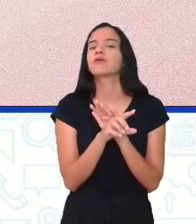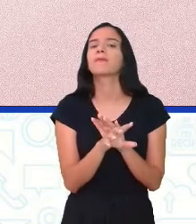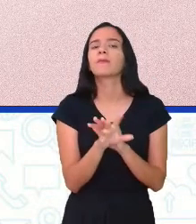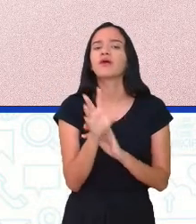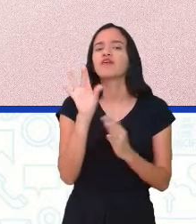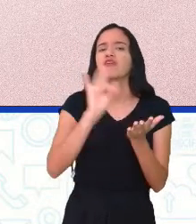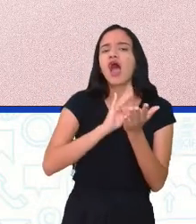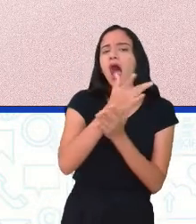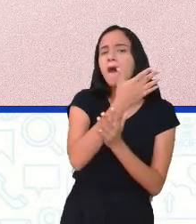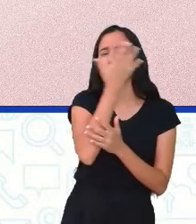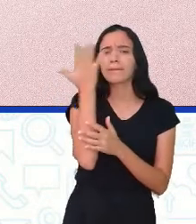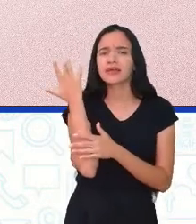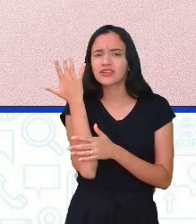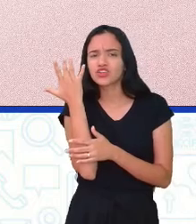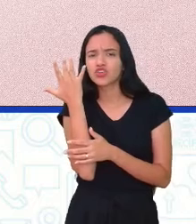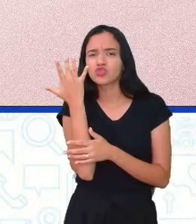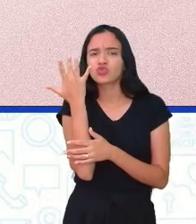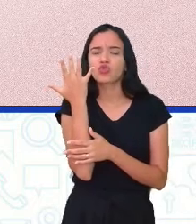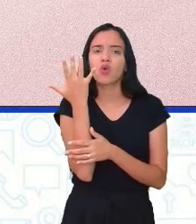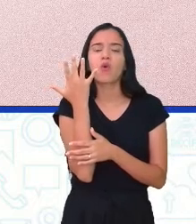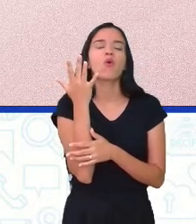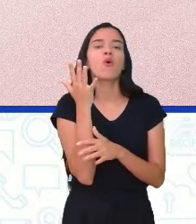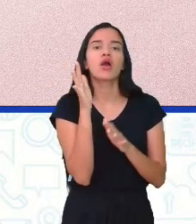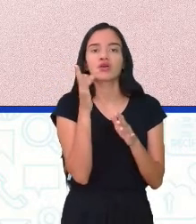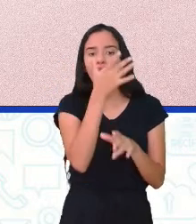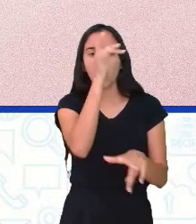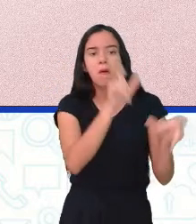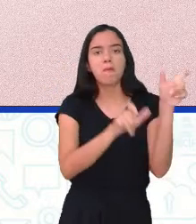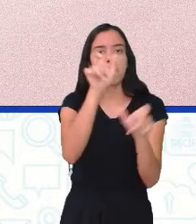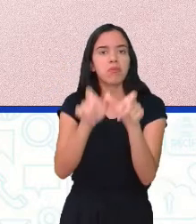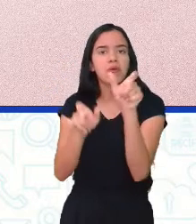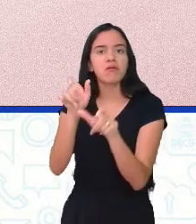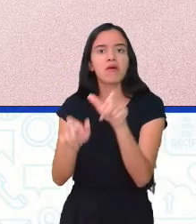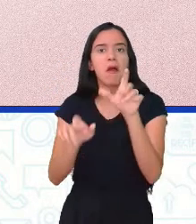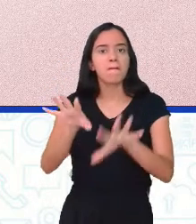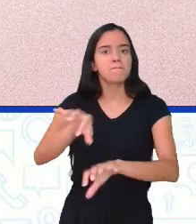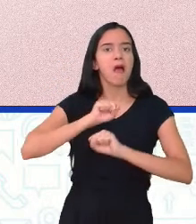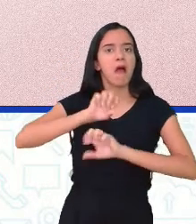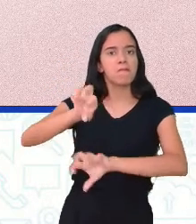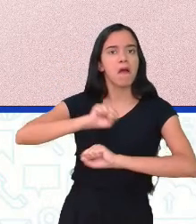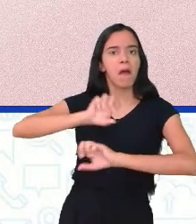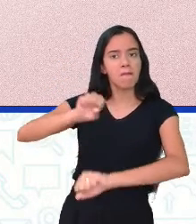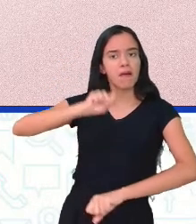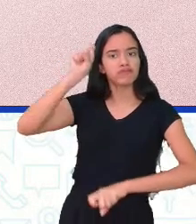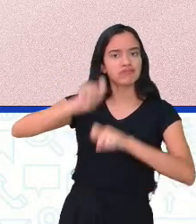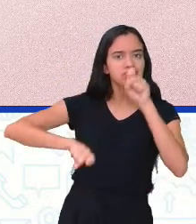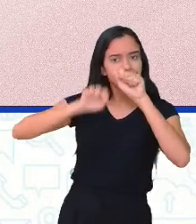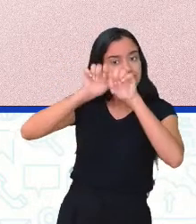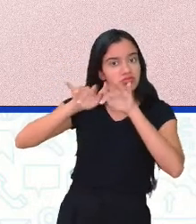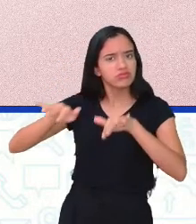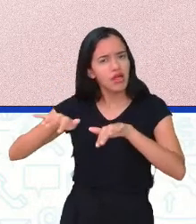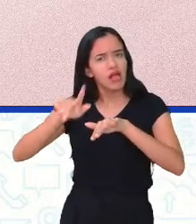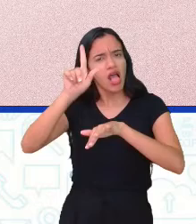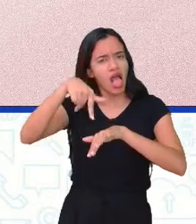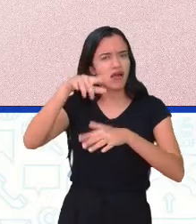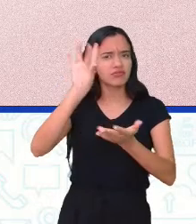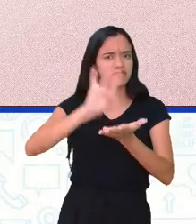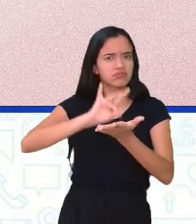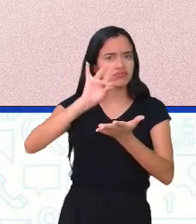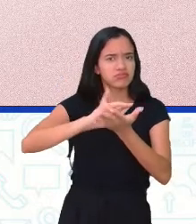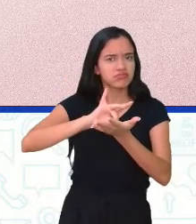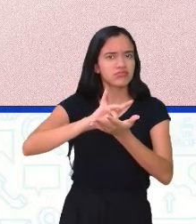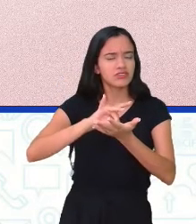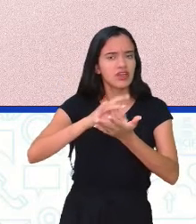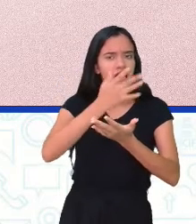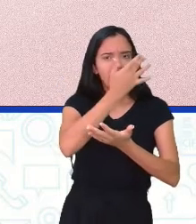que só as pessoas com muitos parceiros sexuais, elas pegam as infecções sexualmente transmissíveis? Será que isso é verdade? Só